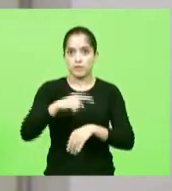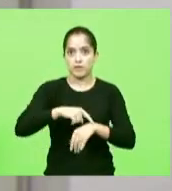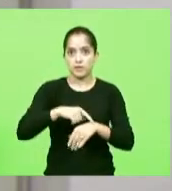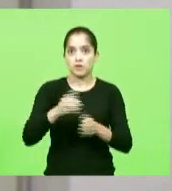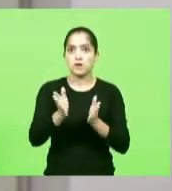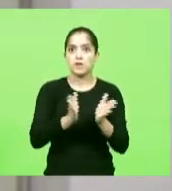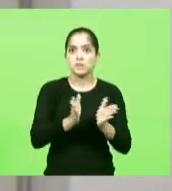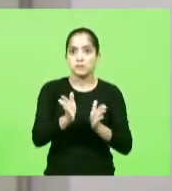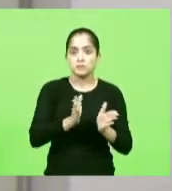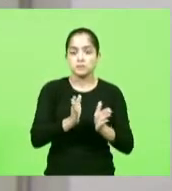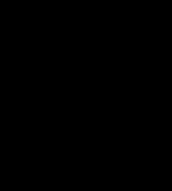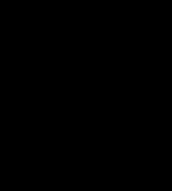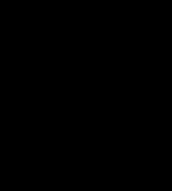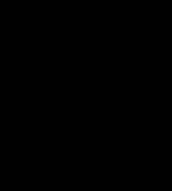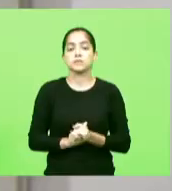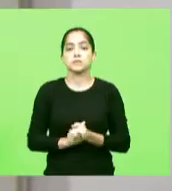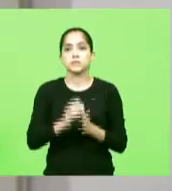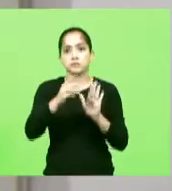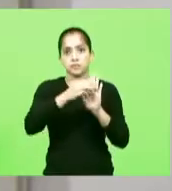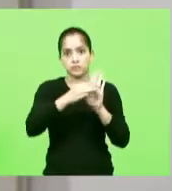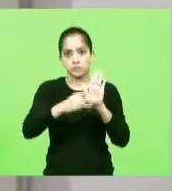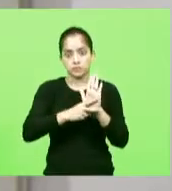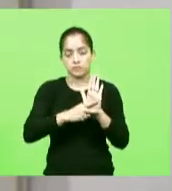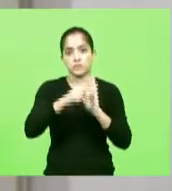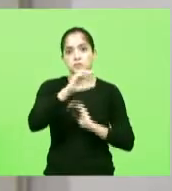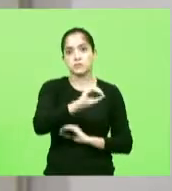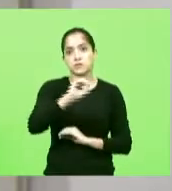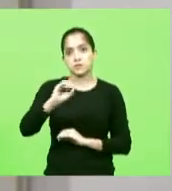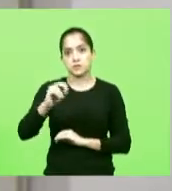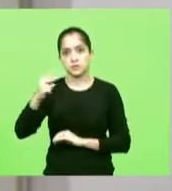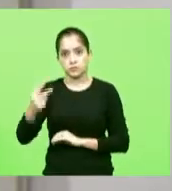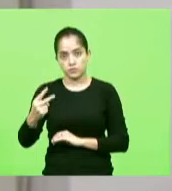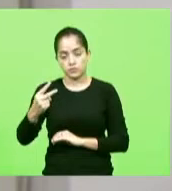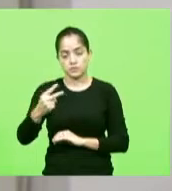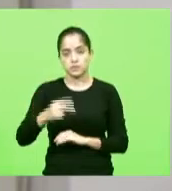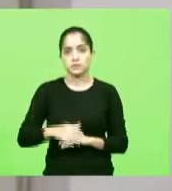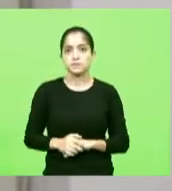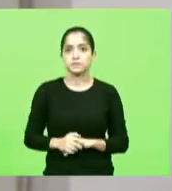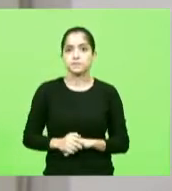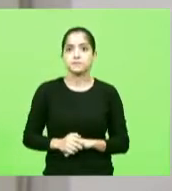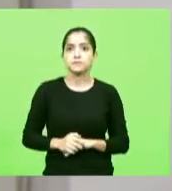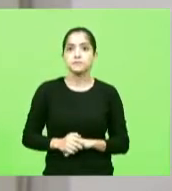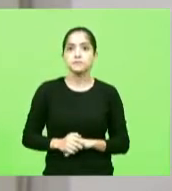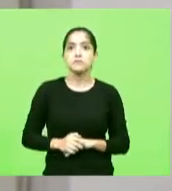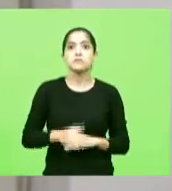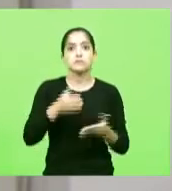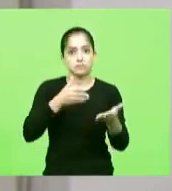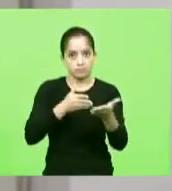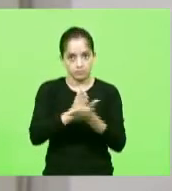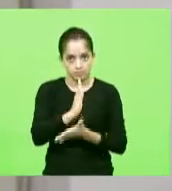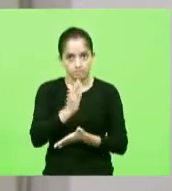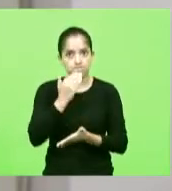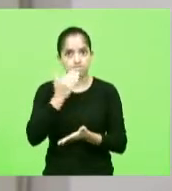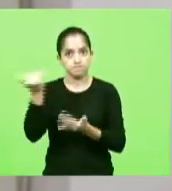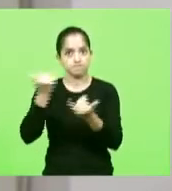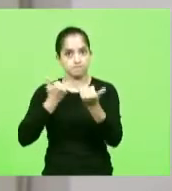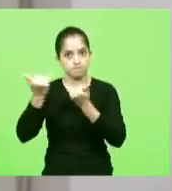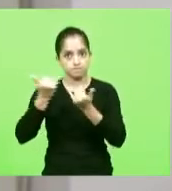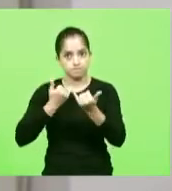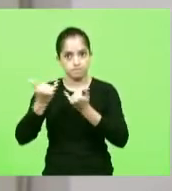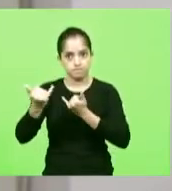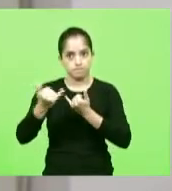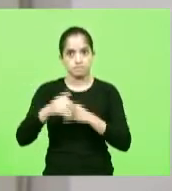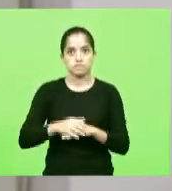admissibilidade da medida provisória 00235, barra 2021. Foram aprovados os pedidos de informação